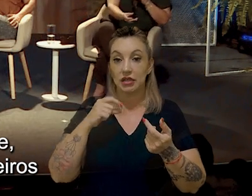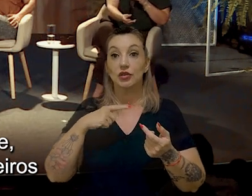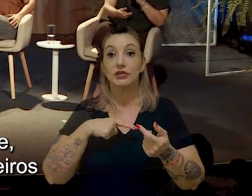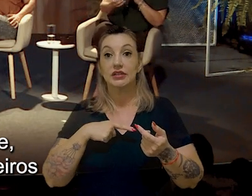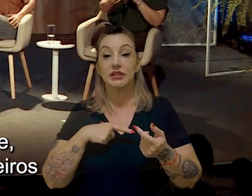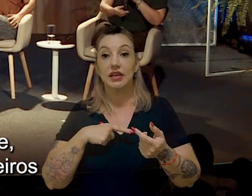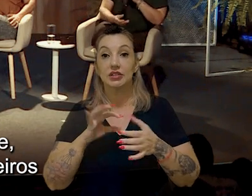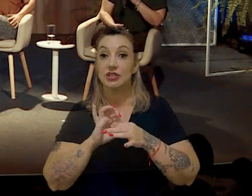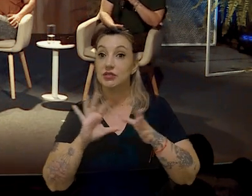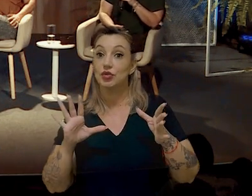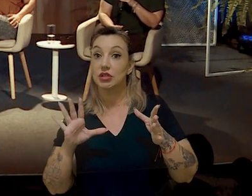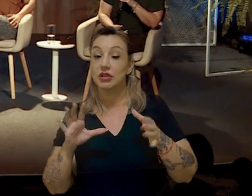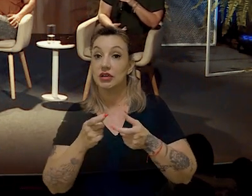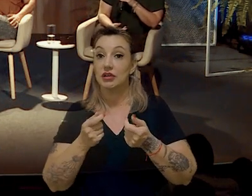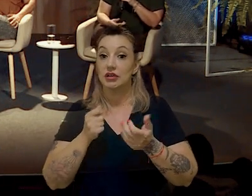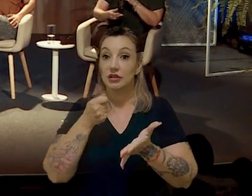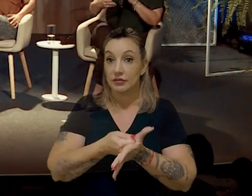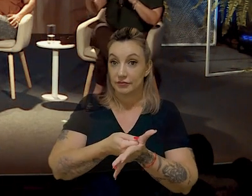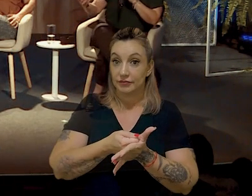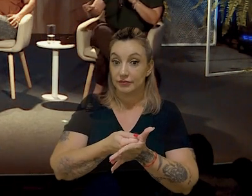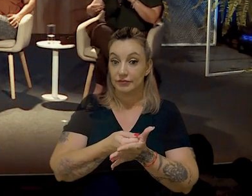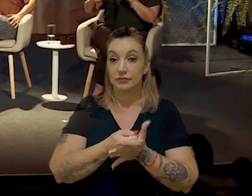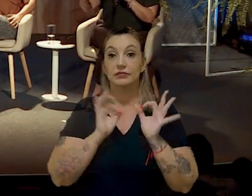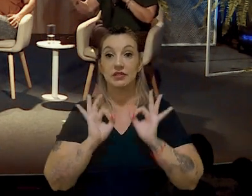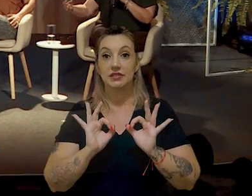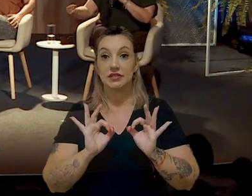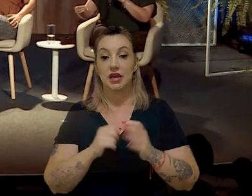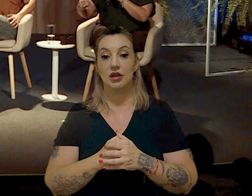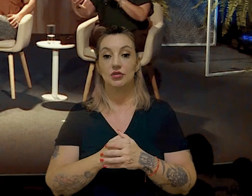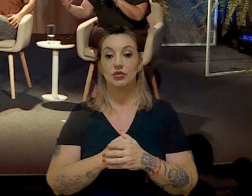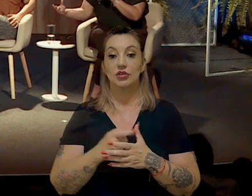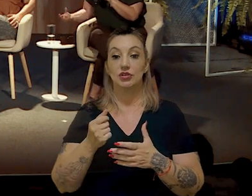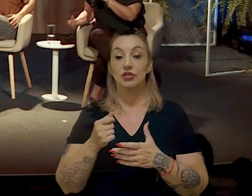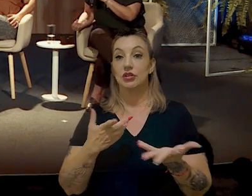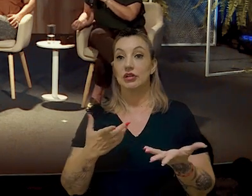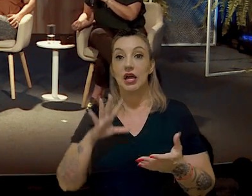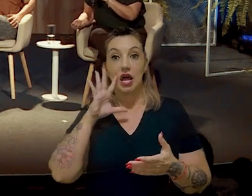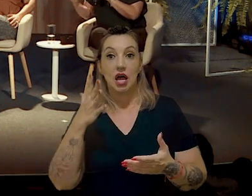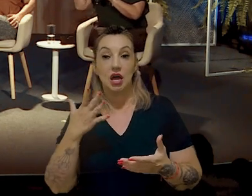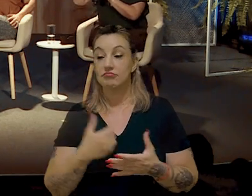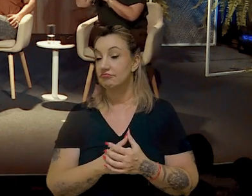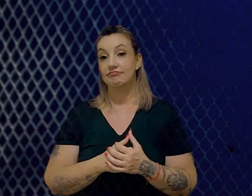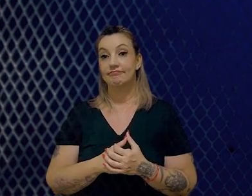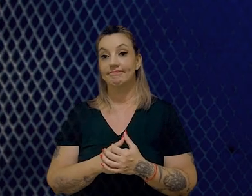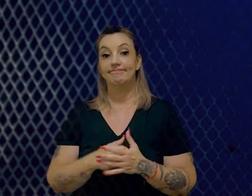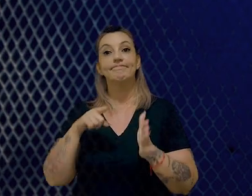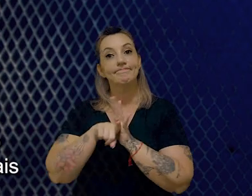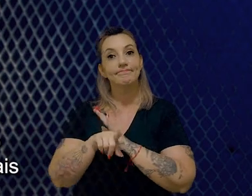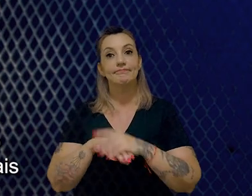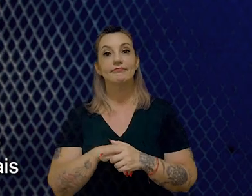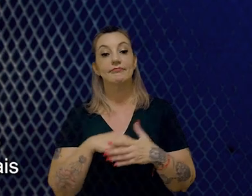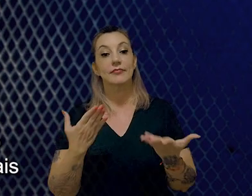tem na mesa de dinheiros carimbados e dinheiros bonitinhos, pacientes e dinheiros catalíticos, talvez seja essa pergunta.